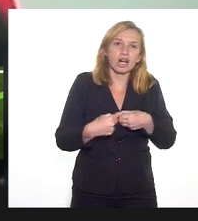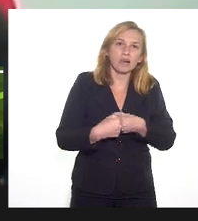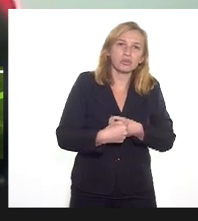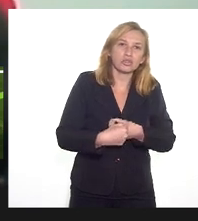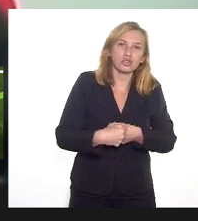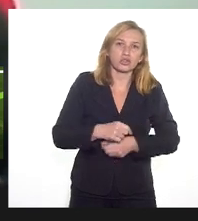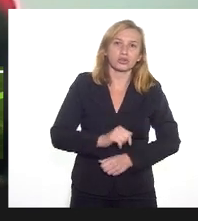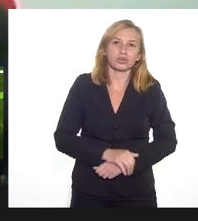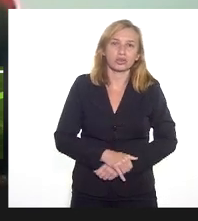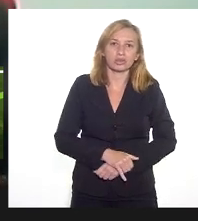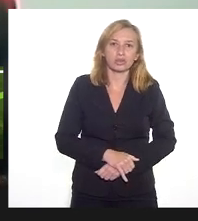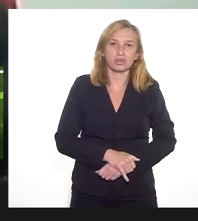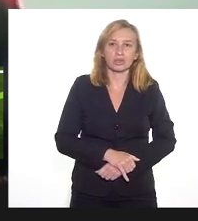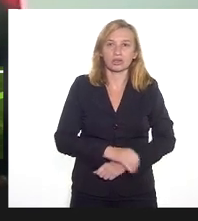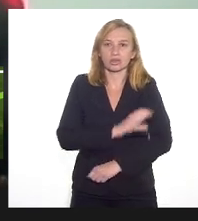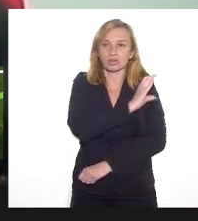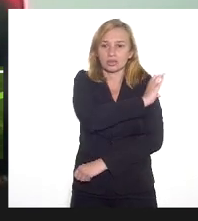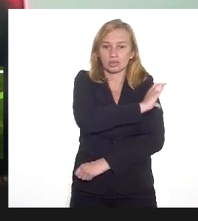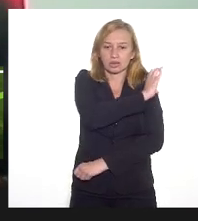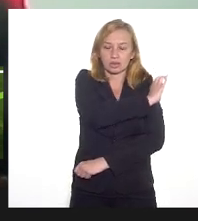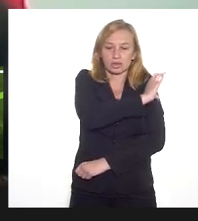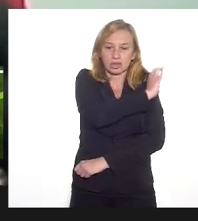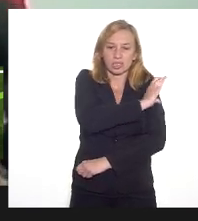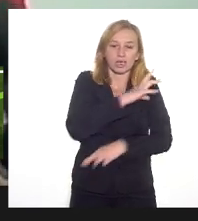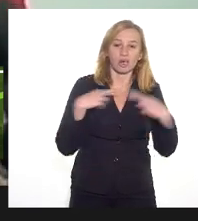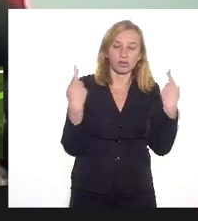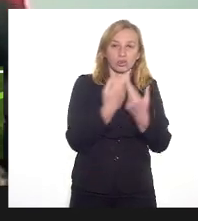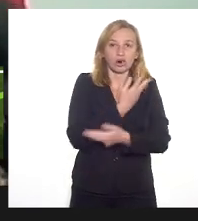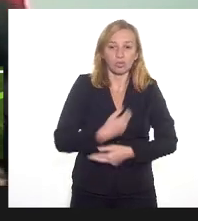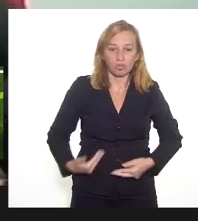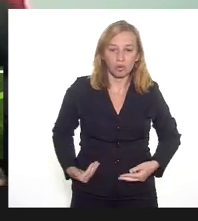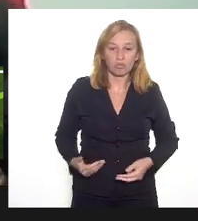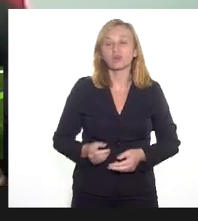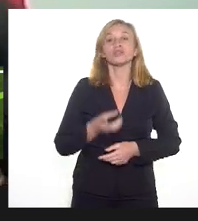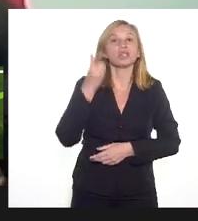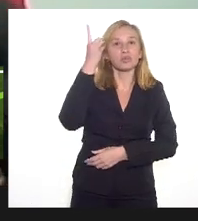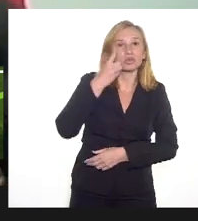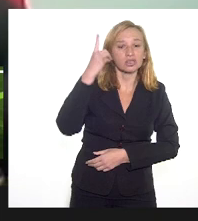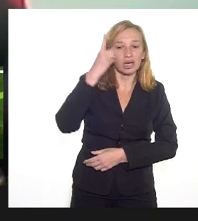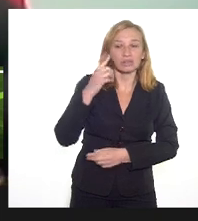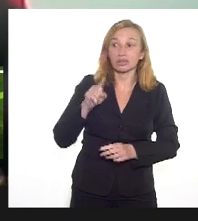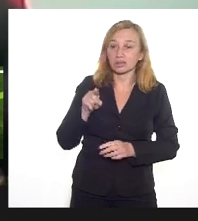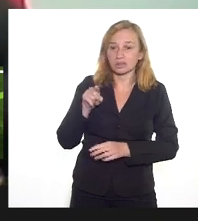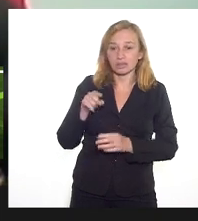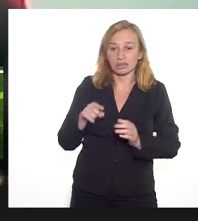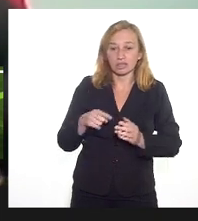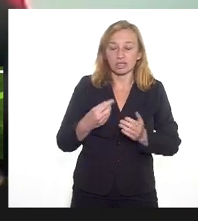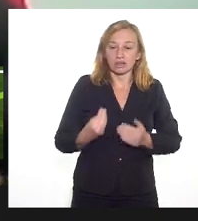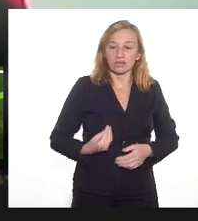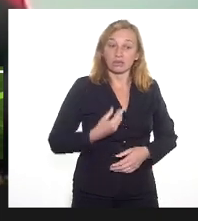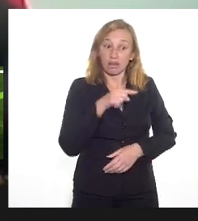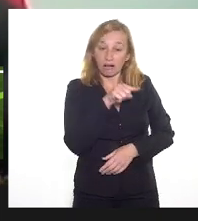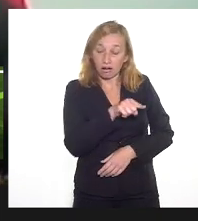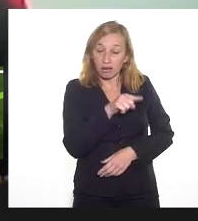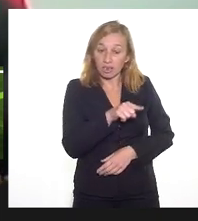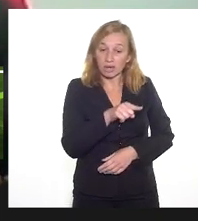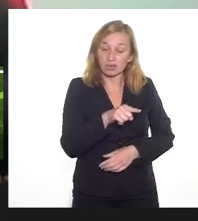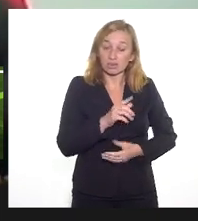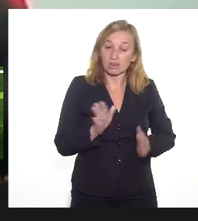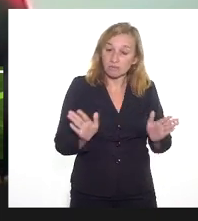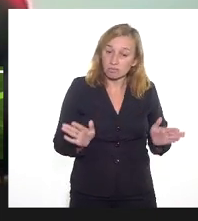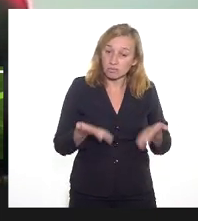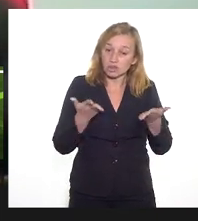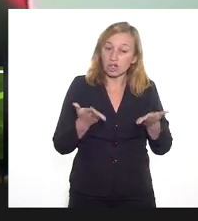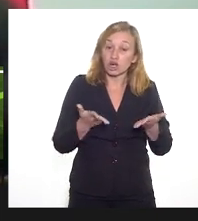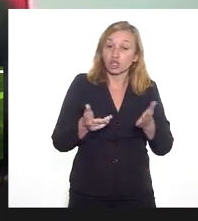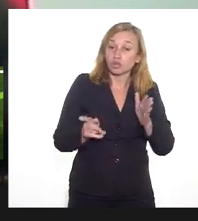Essa audiência pública fez, inclusive, que os deputados ali presentes fizessem uma iniciativa